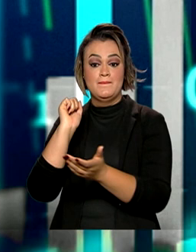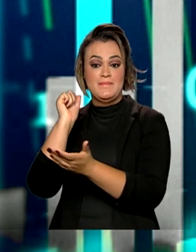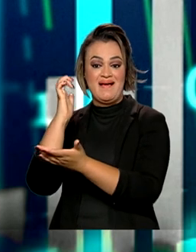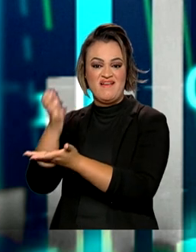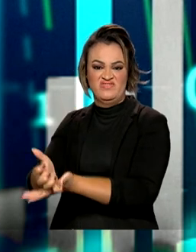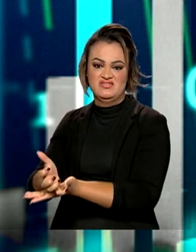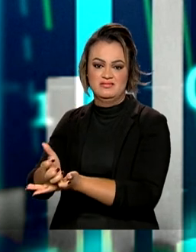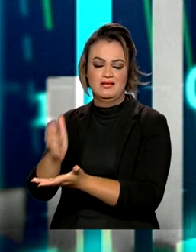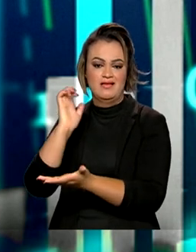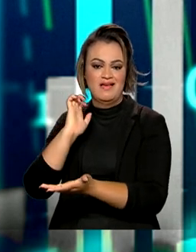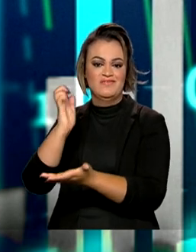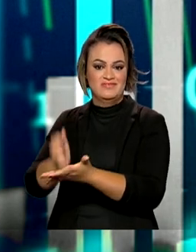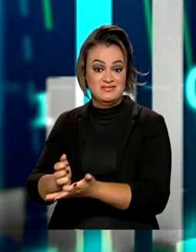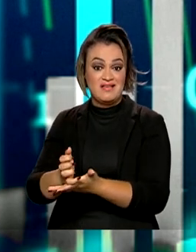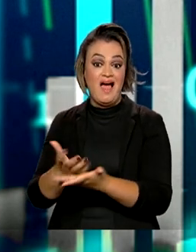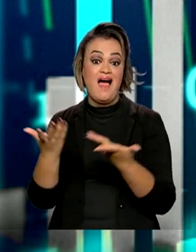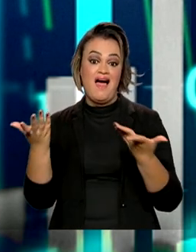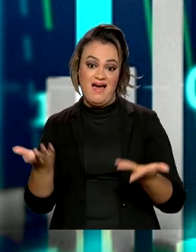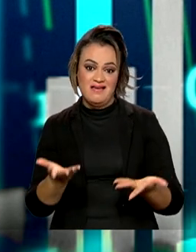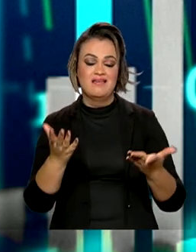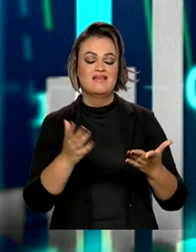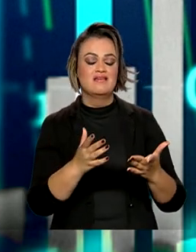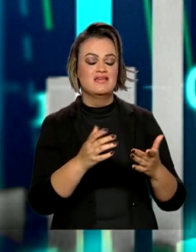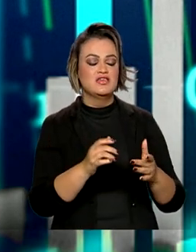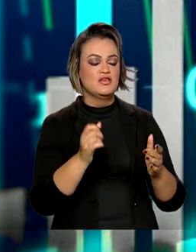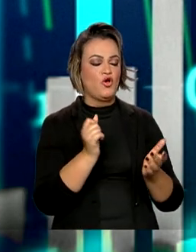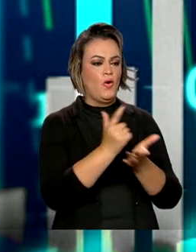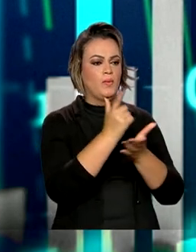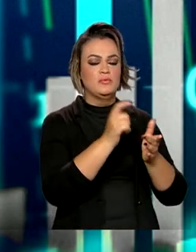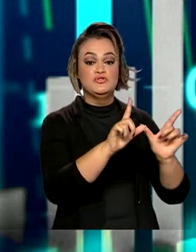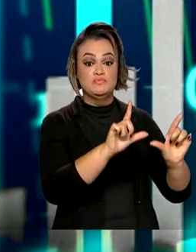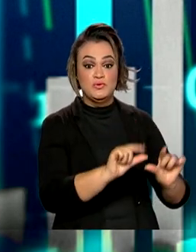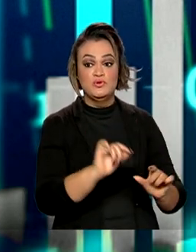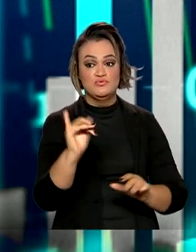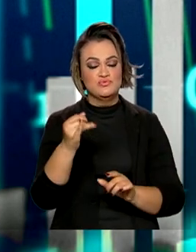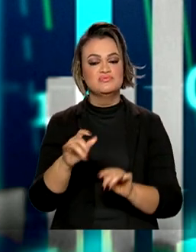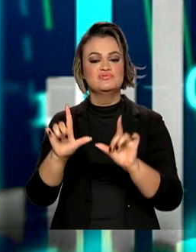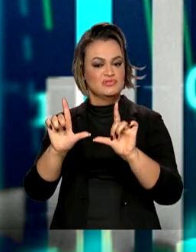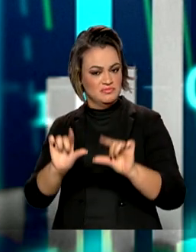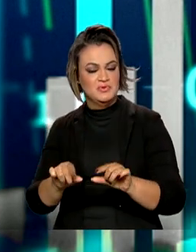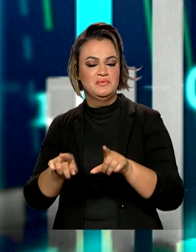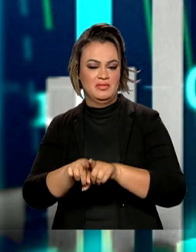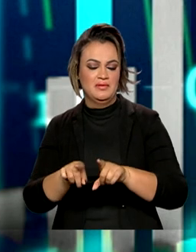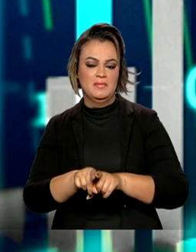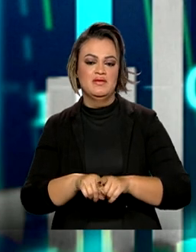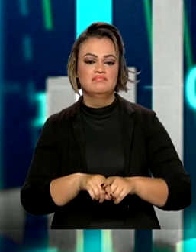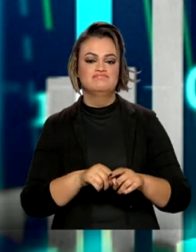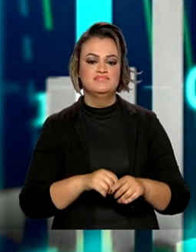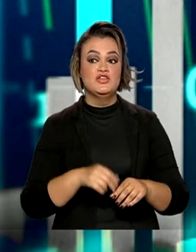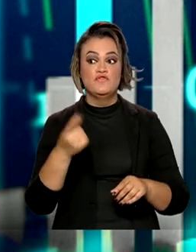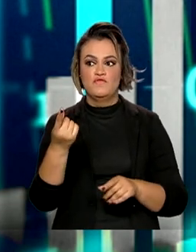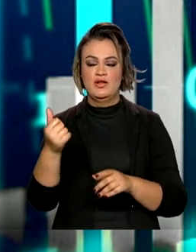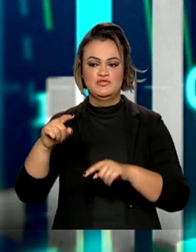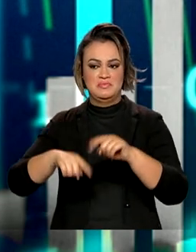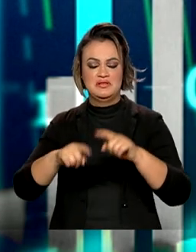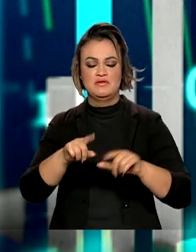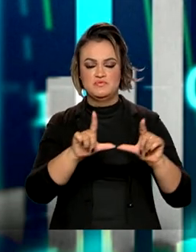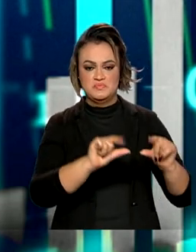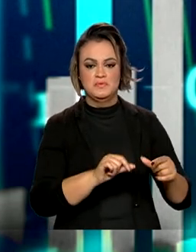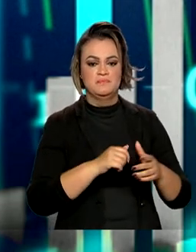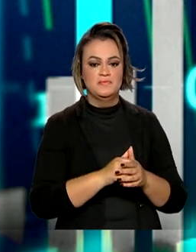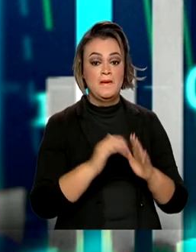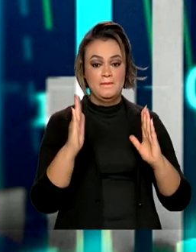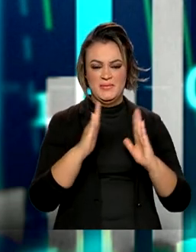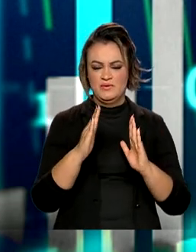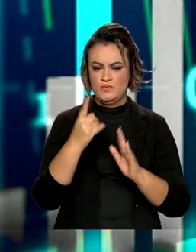mais à vista e, dessa forma, você reduz o consumo e a pressão sobre o preço final das mercadorias. Lembrando que nos últimos